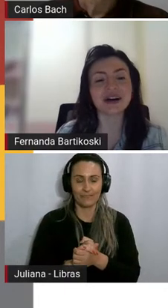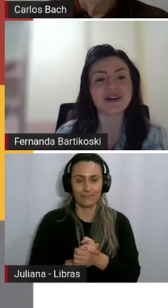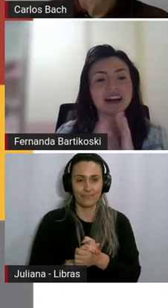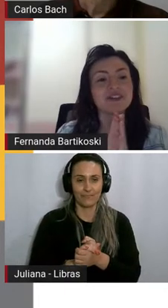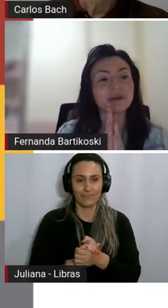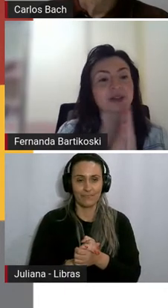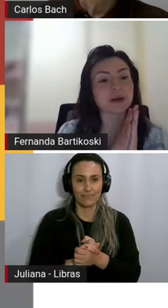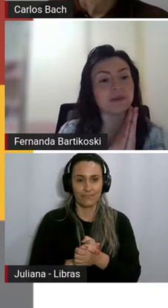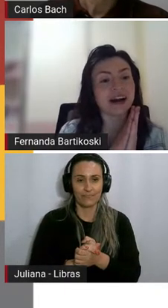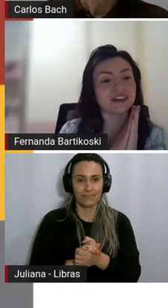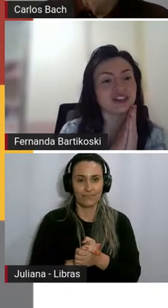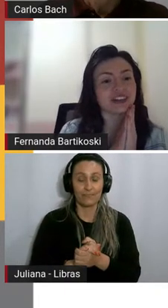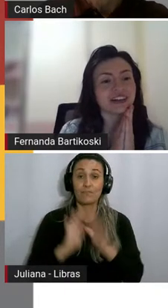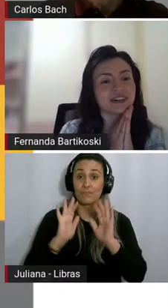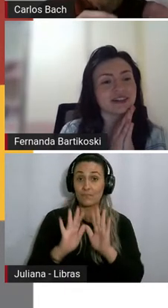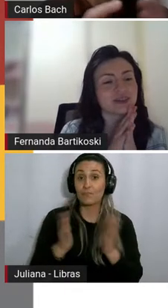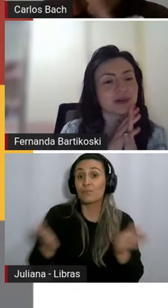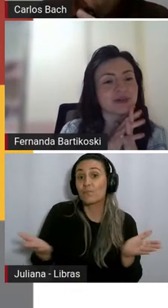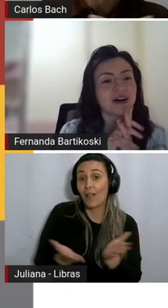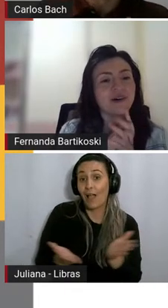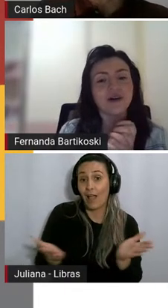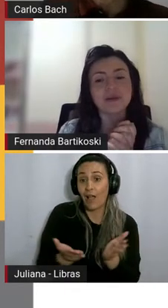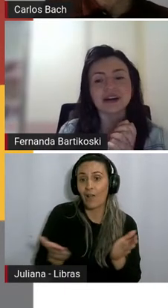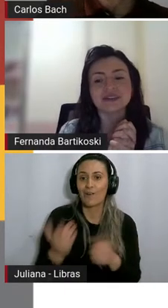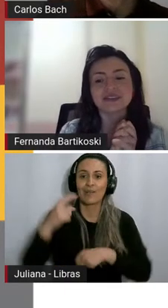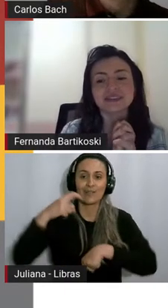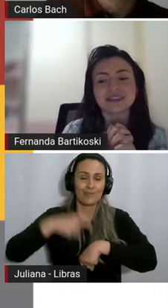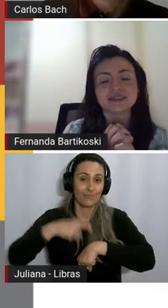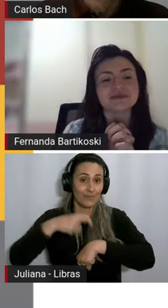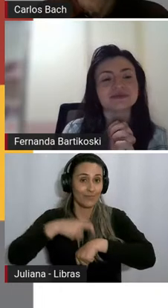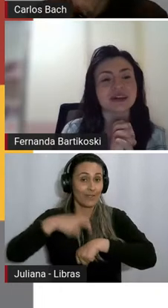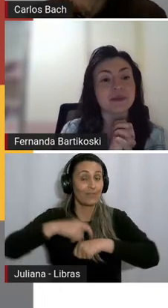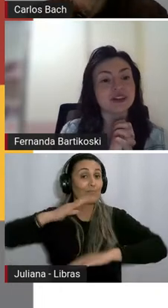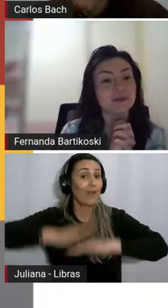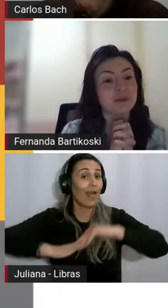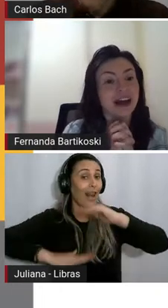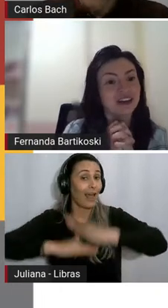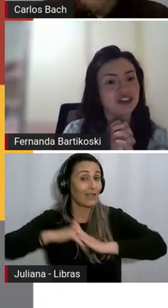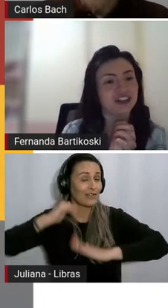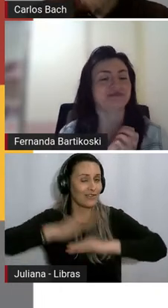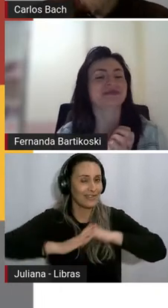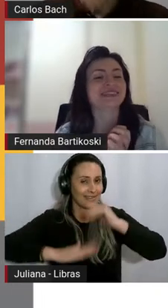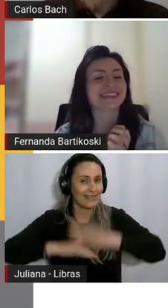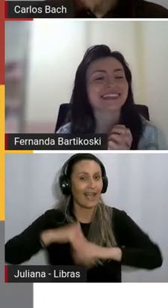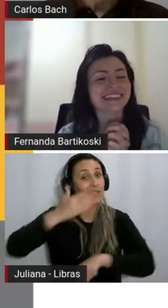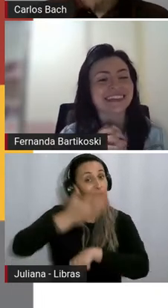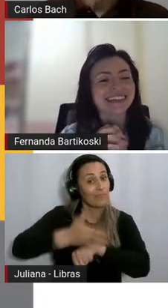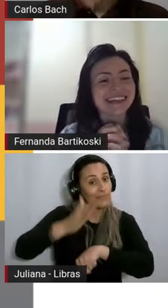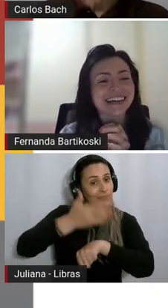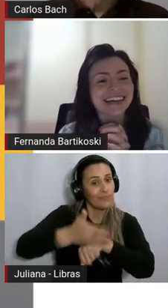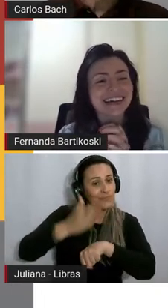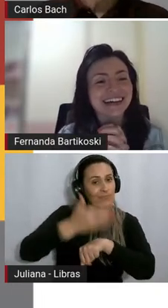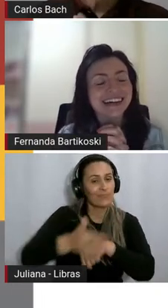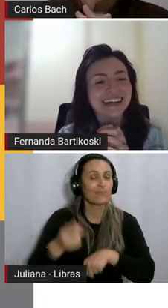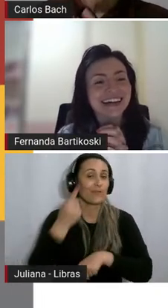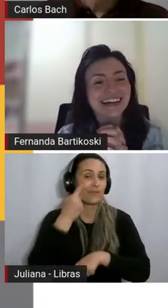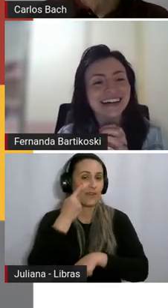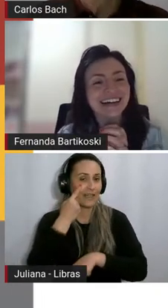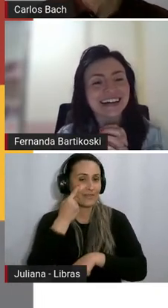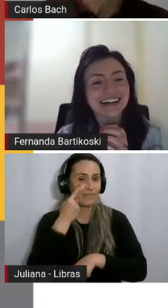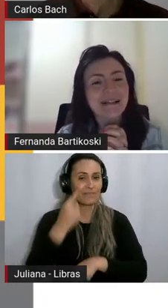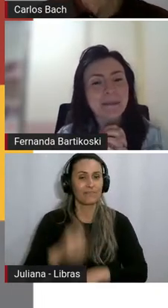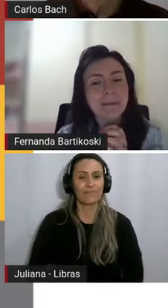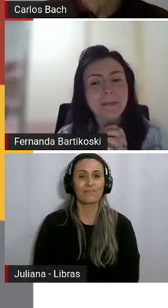Então, agora vamos para a parte, né? Vamos à obra. Na parte prática. Então, a gente